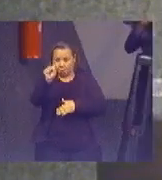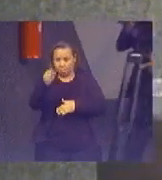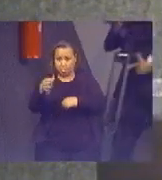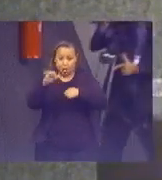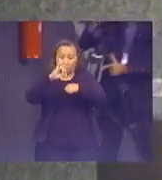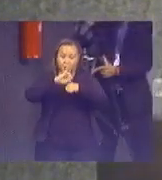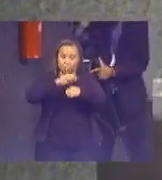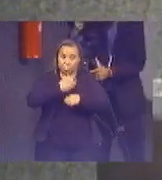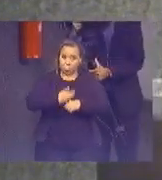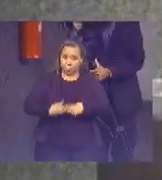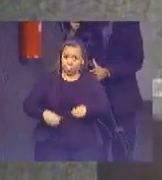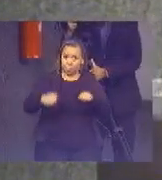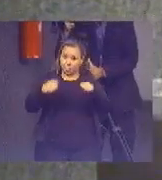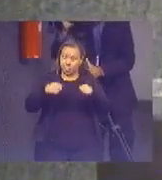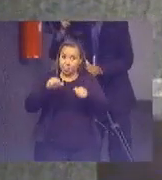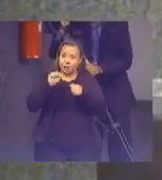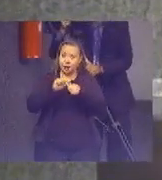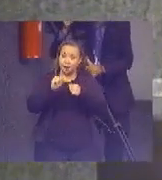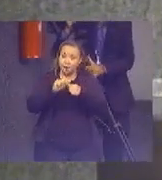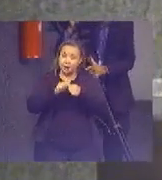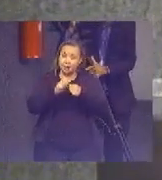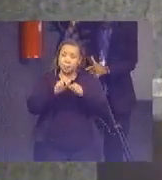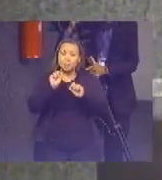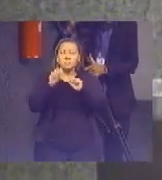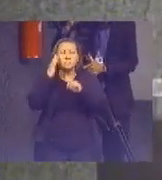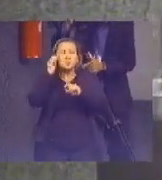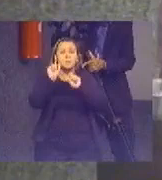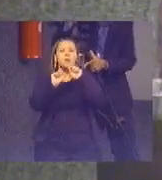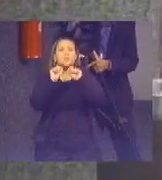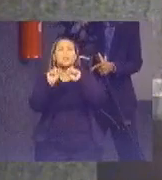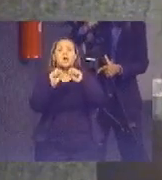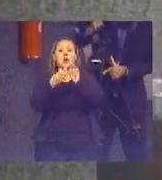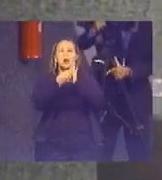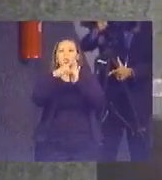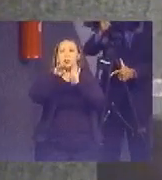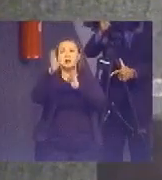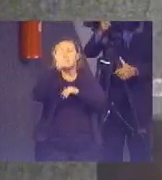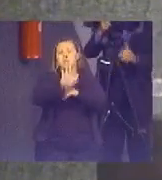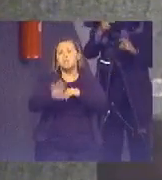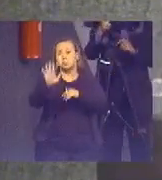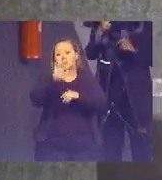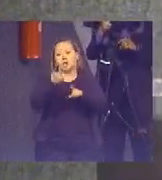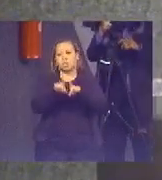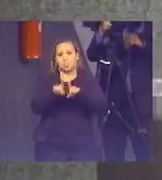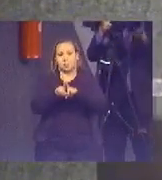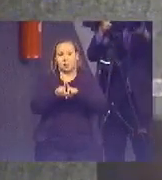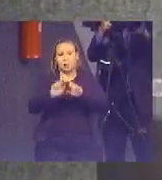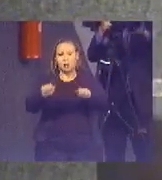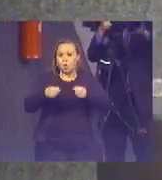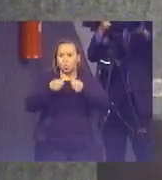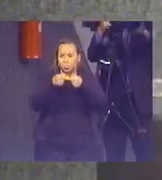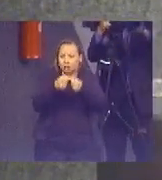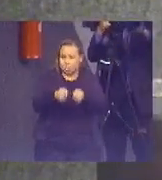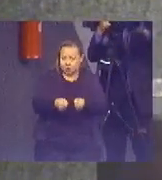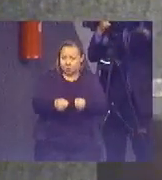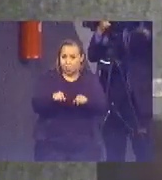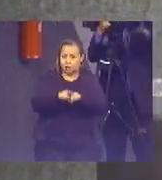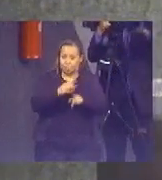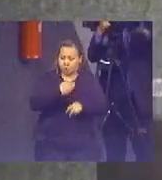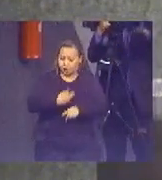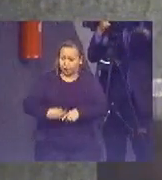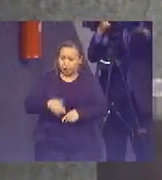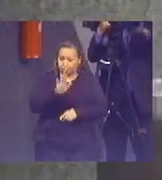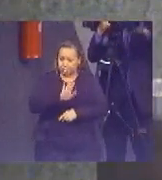de governo deveria estabelecer o processo de definição de metas e indicadores nacionais. Fortalecimento da governança